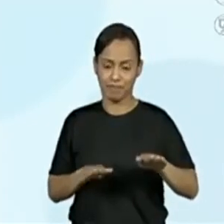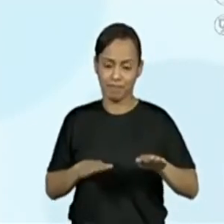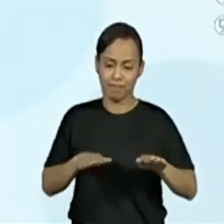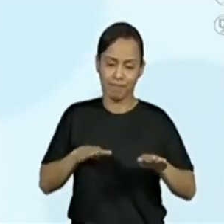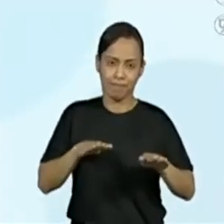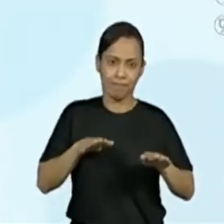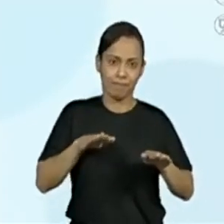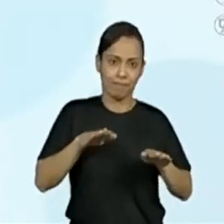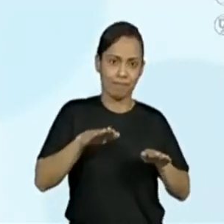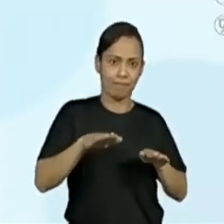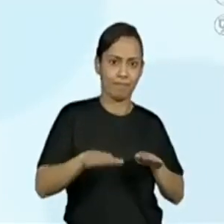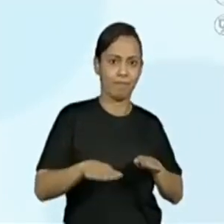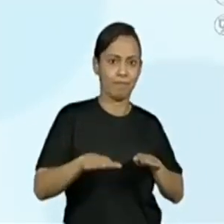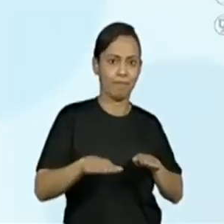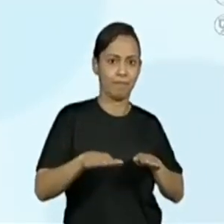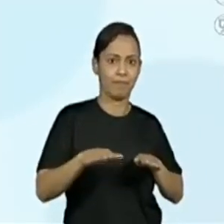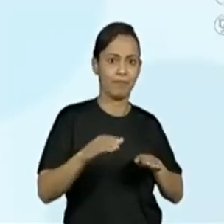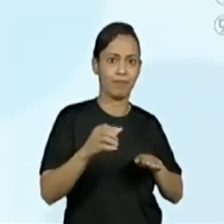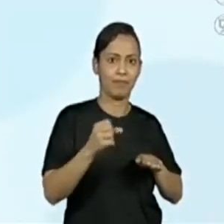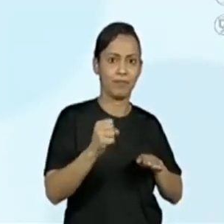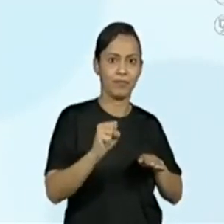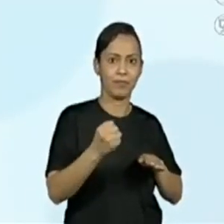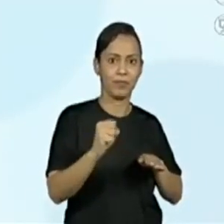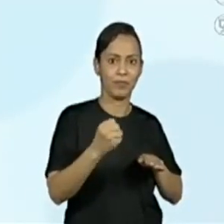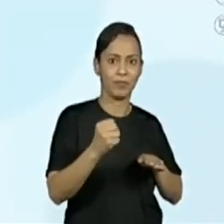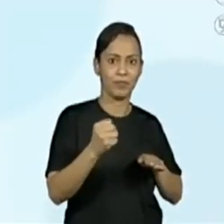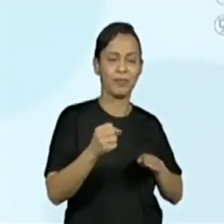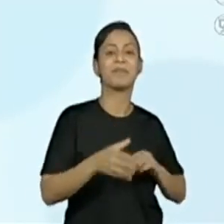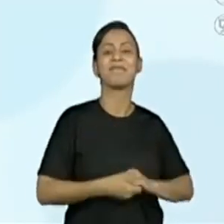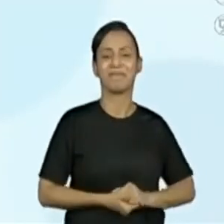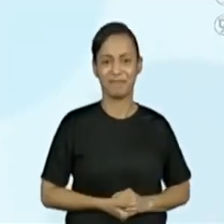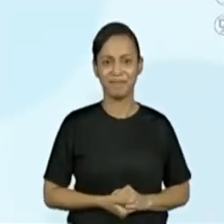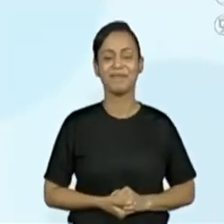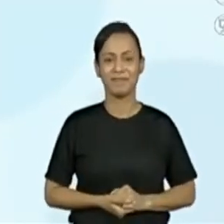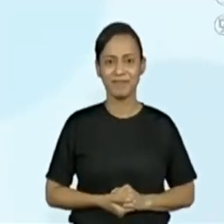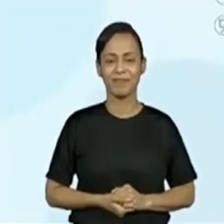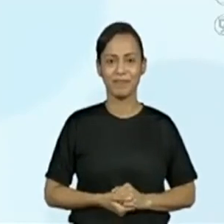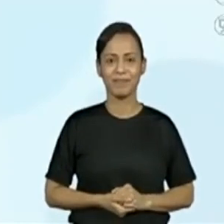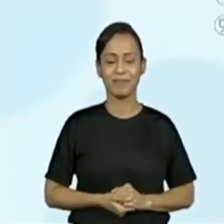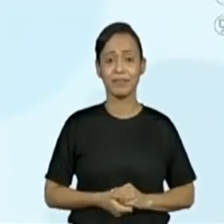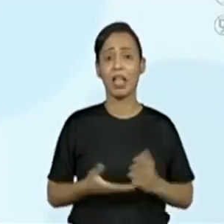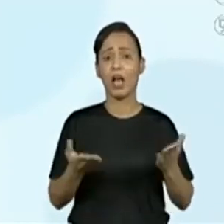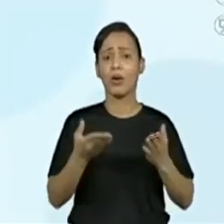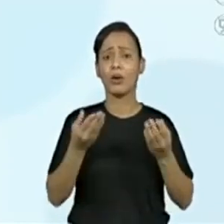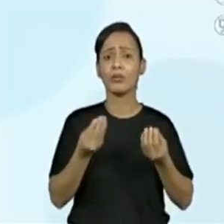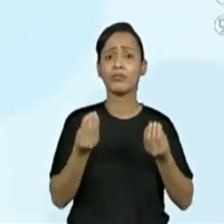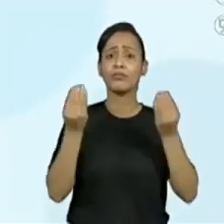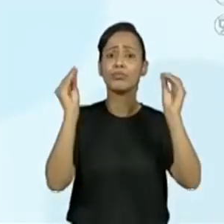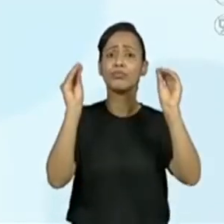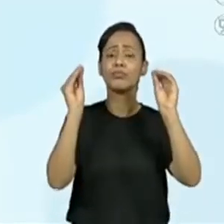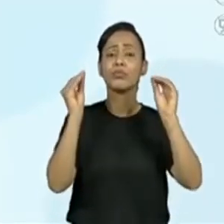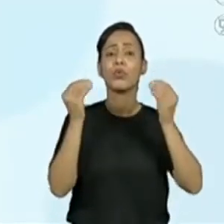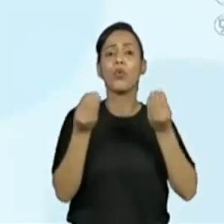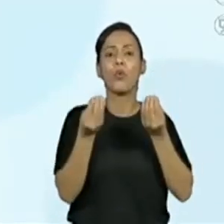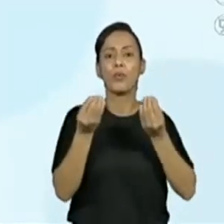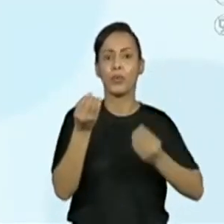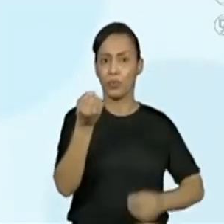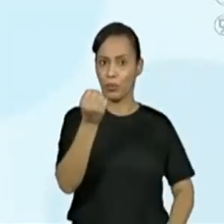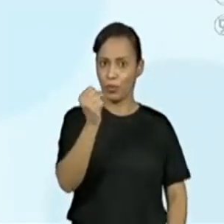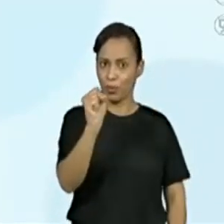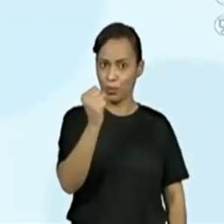Vamos, então, para a próxima? Vamos lá. Chegando no 8. Chegamos ao 8. Consideramos, então, que o 8